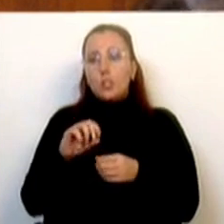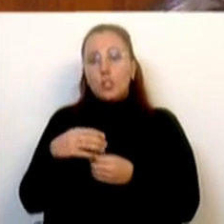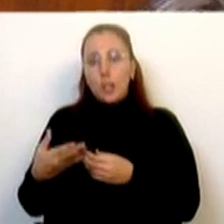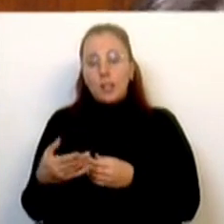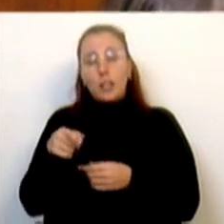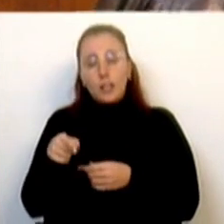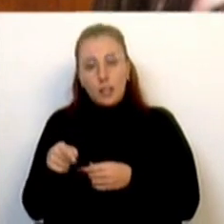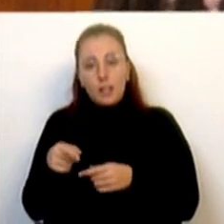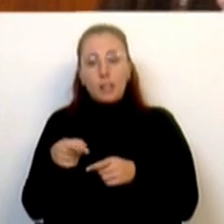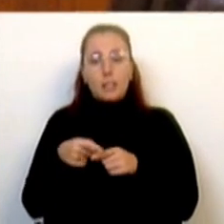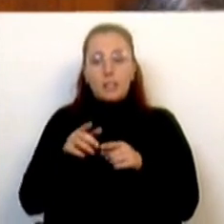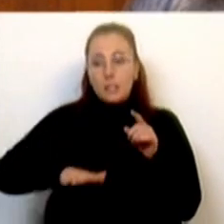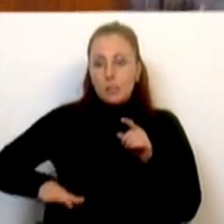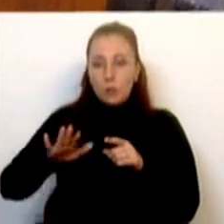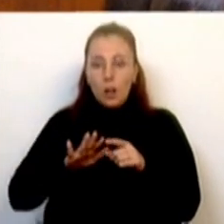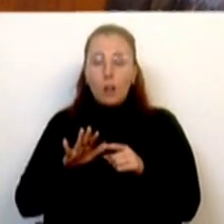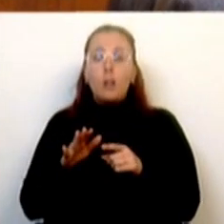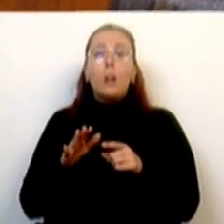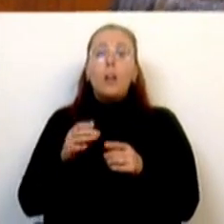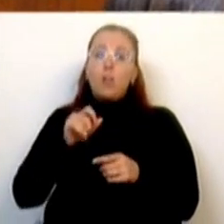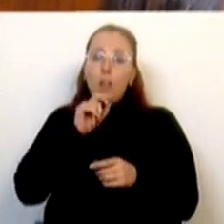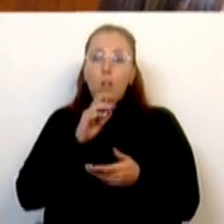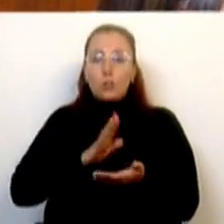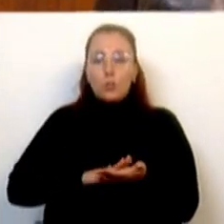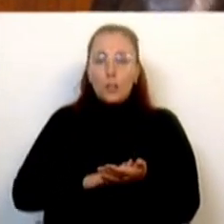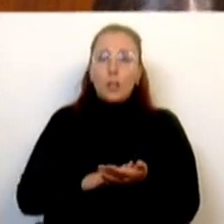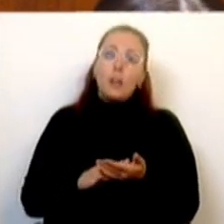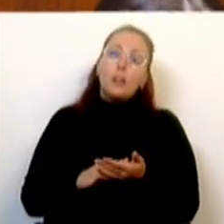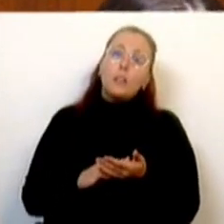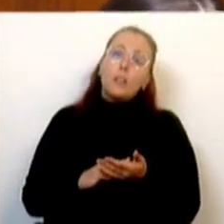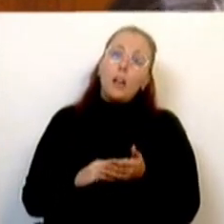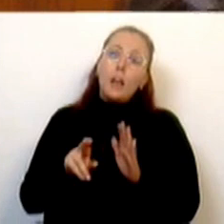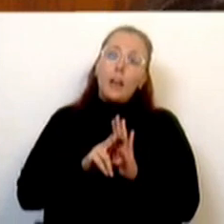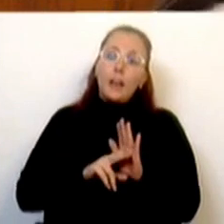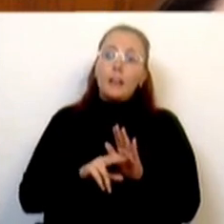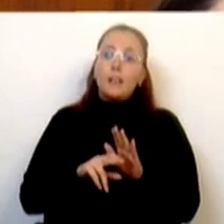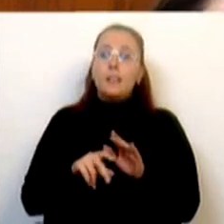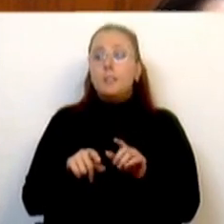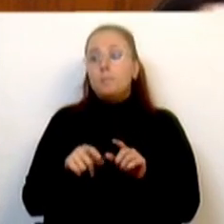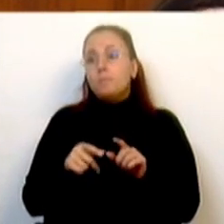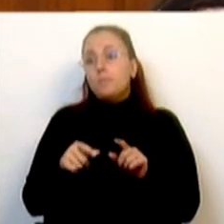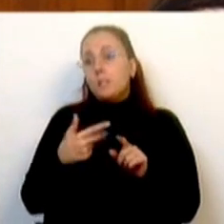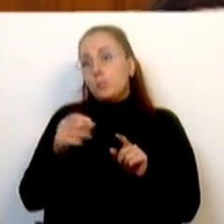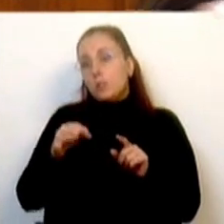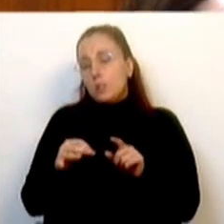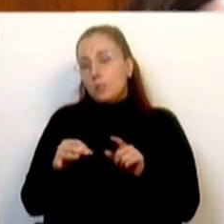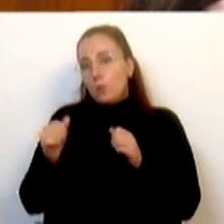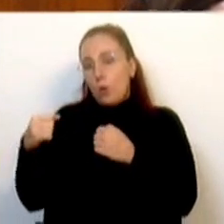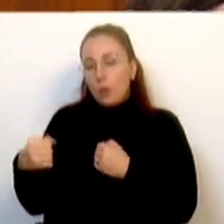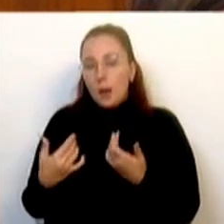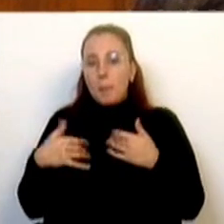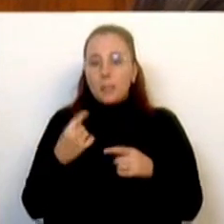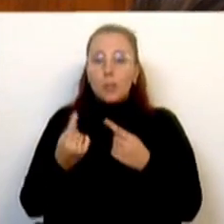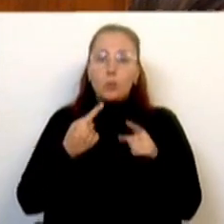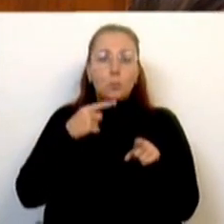há razões de interesse nacional prevalecente que podem justificar de facto a manutenção de uma regra de unanimidade, mas há